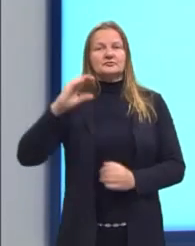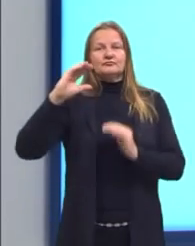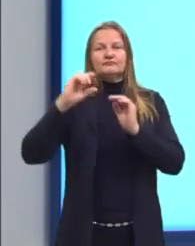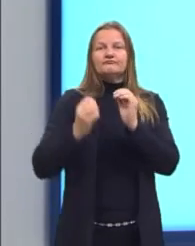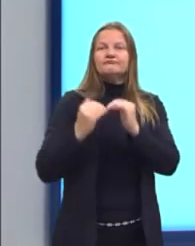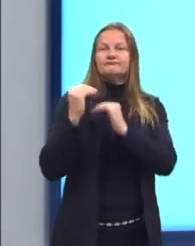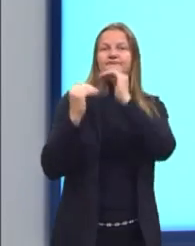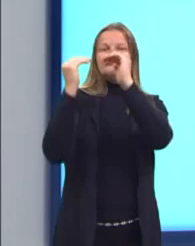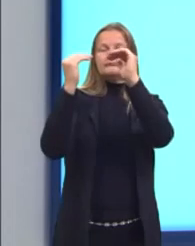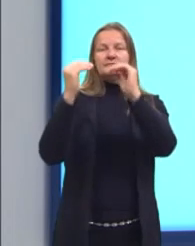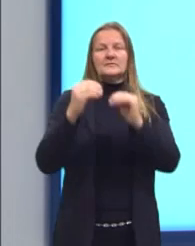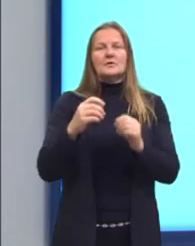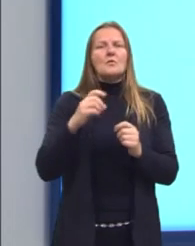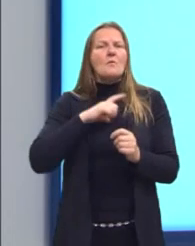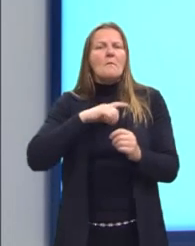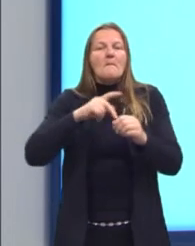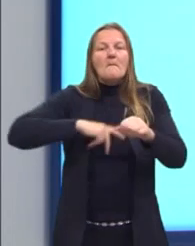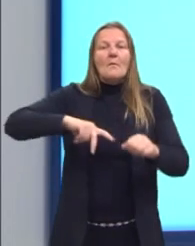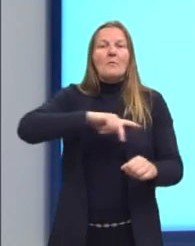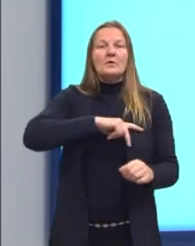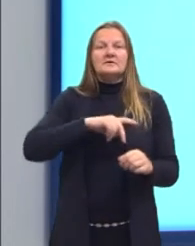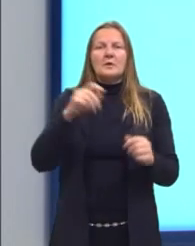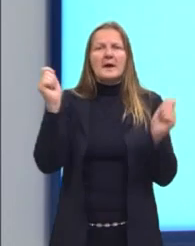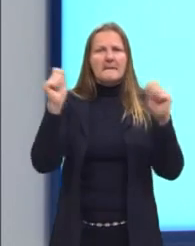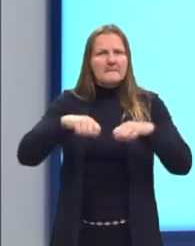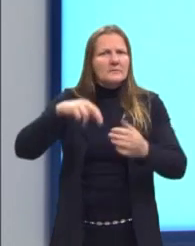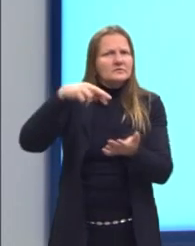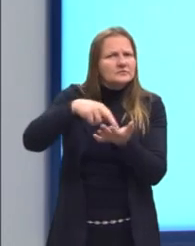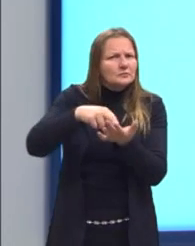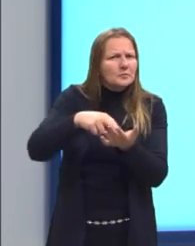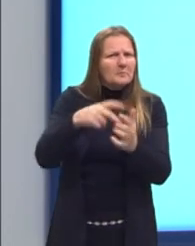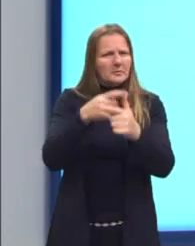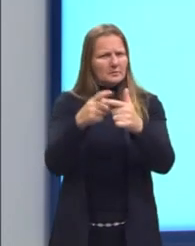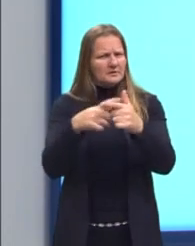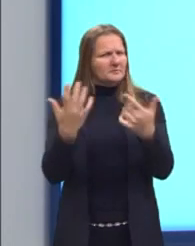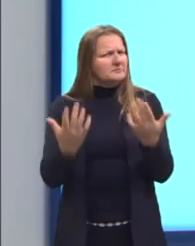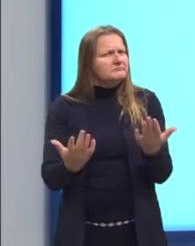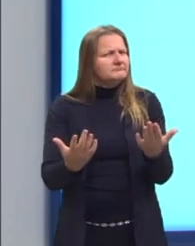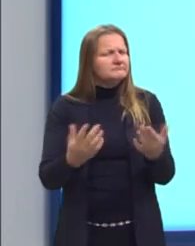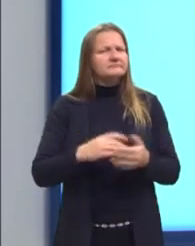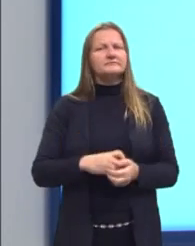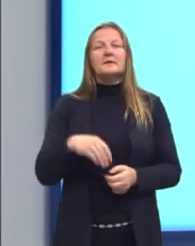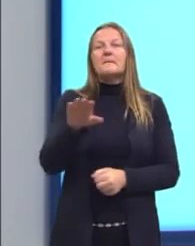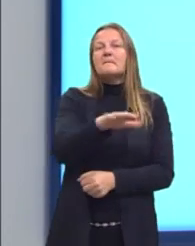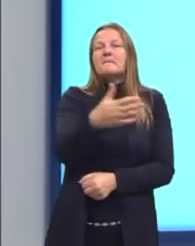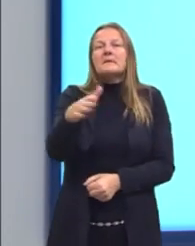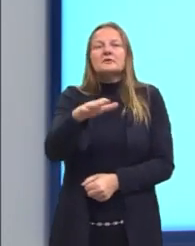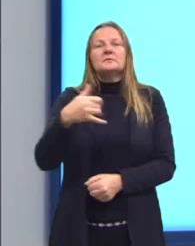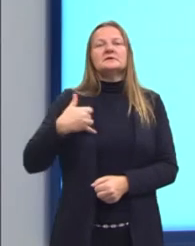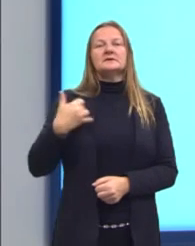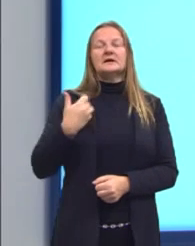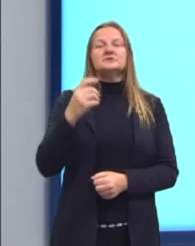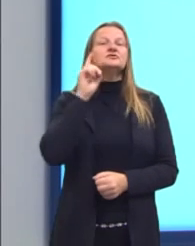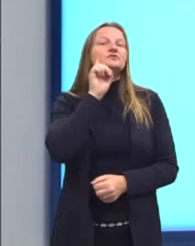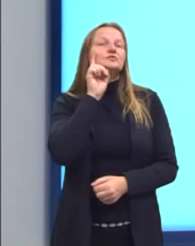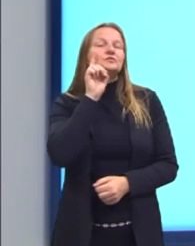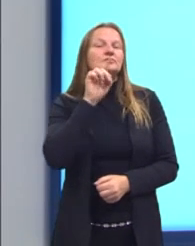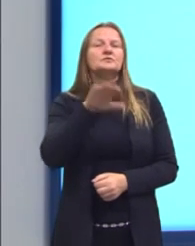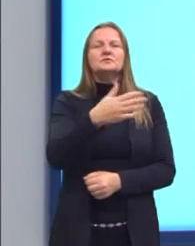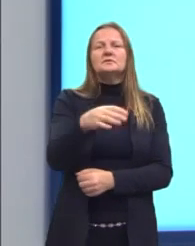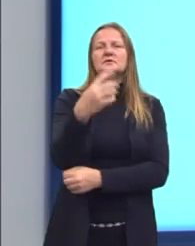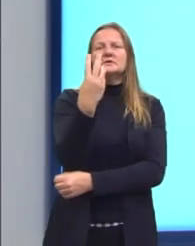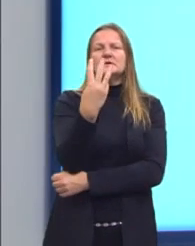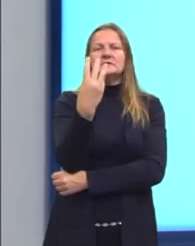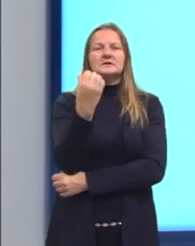demográfico. Mas será que isso é realmente um problema? A média de idade dos Estados Unidos é atualmente